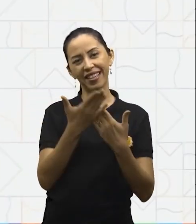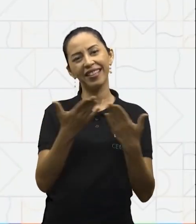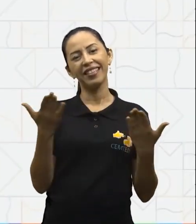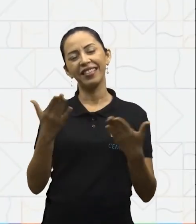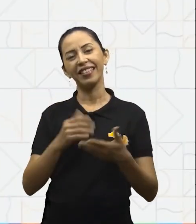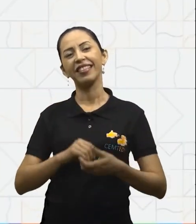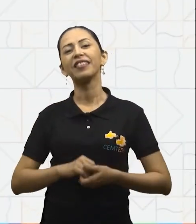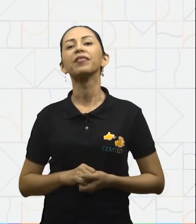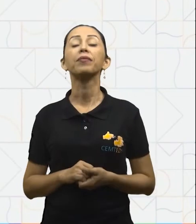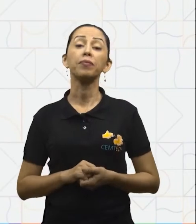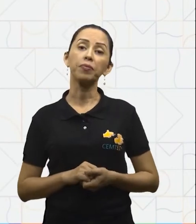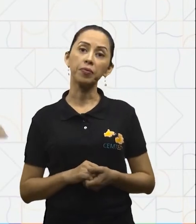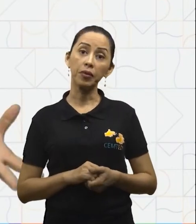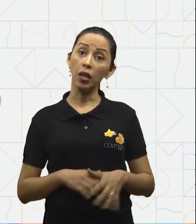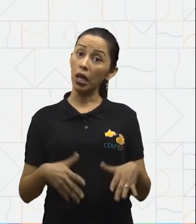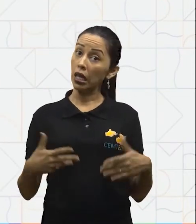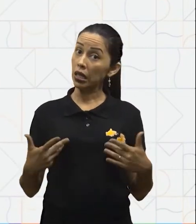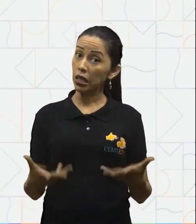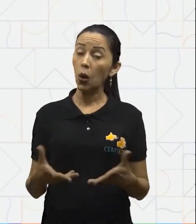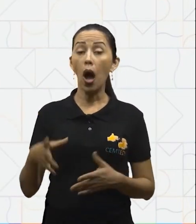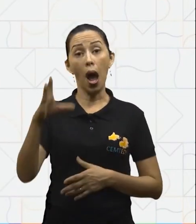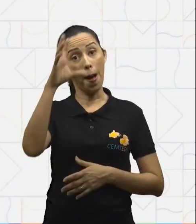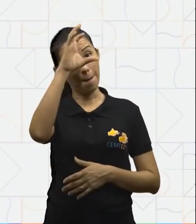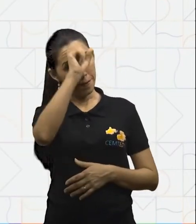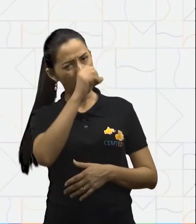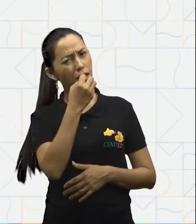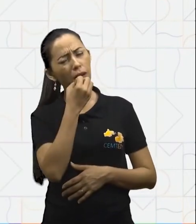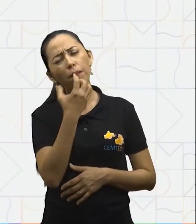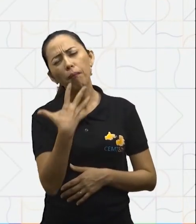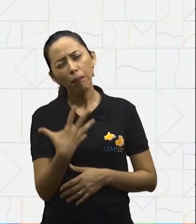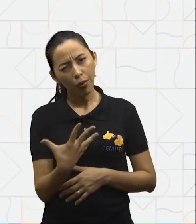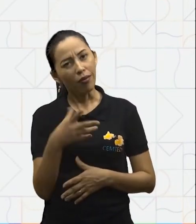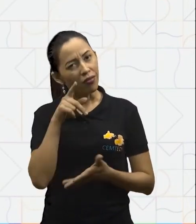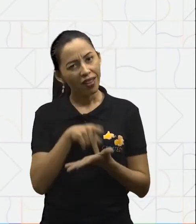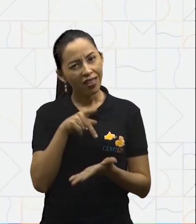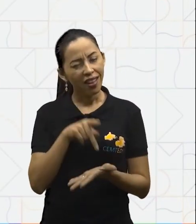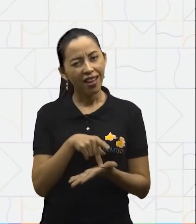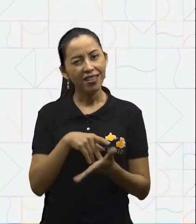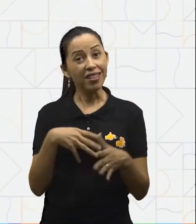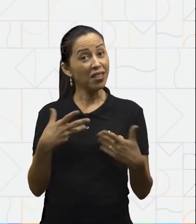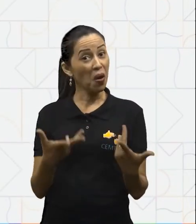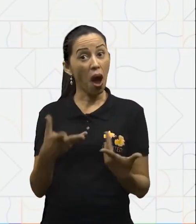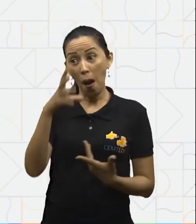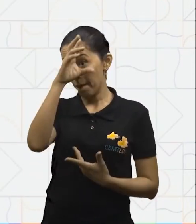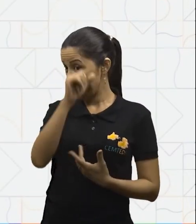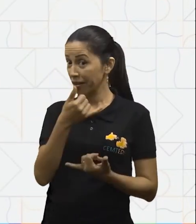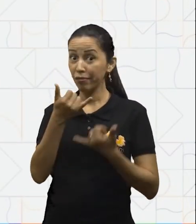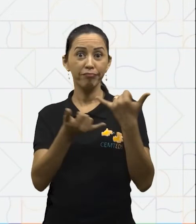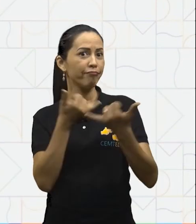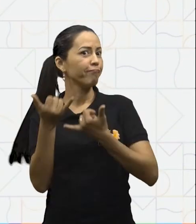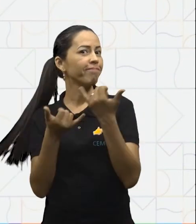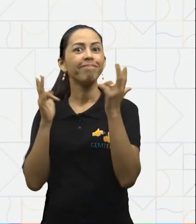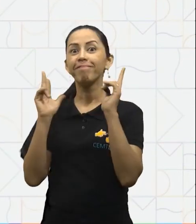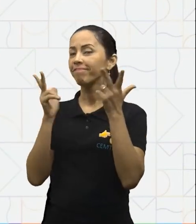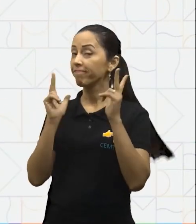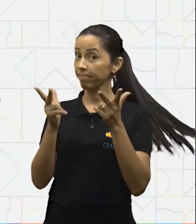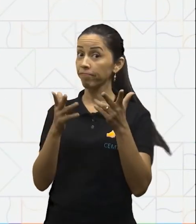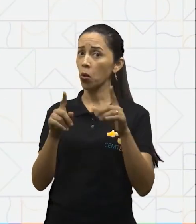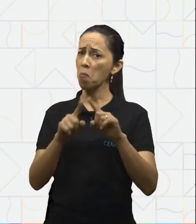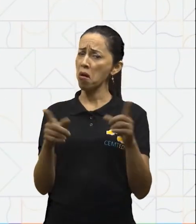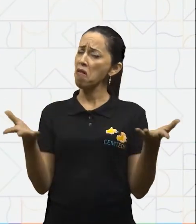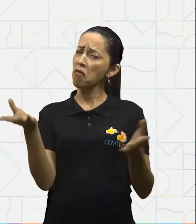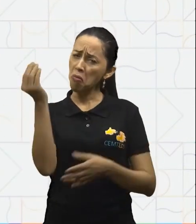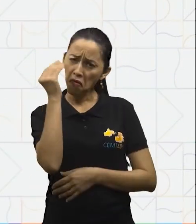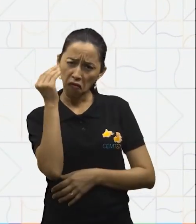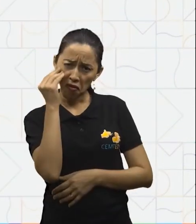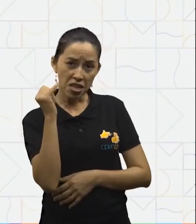muito bom, não é mesmo? Ainda mais aprender assim, com muita diversão. Mas vamos ver se aprendemos mesmo? Chegou